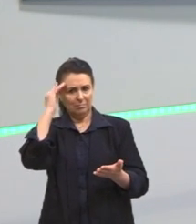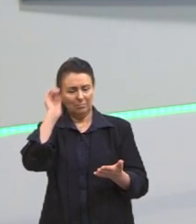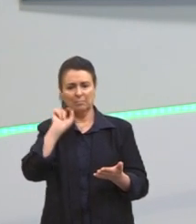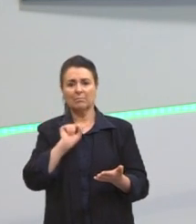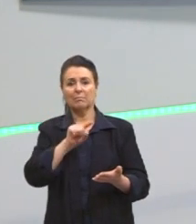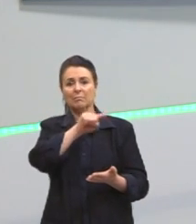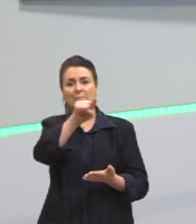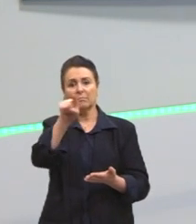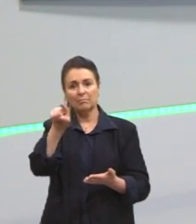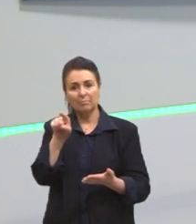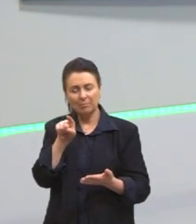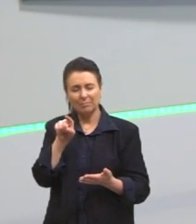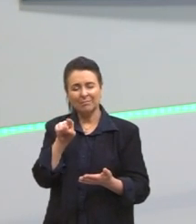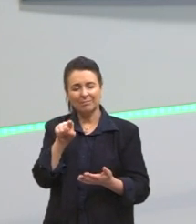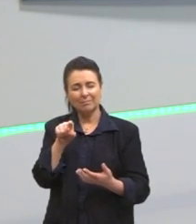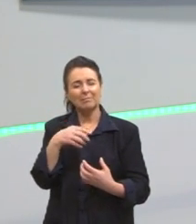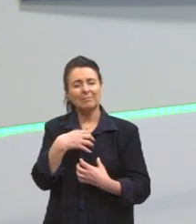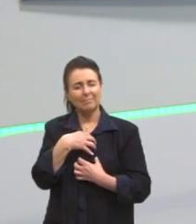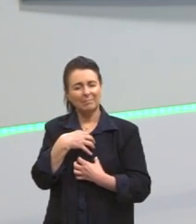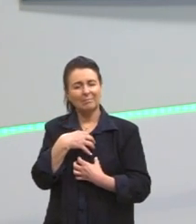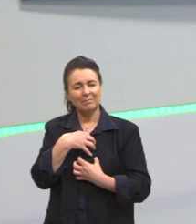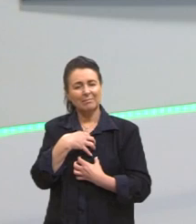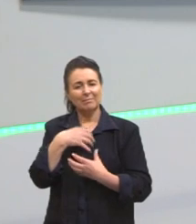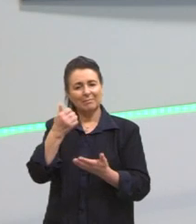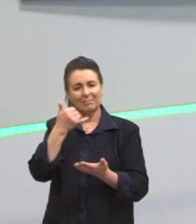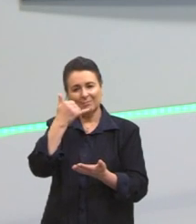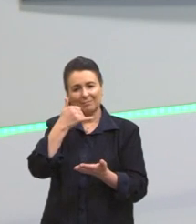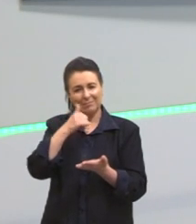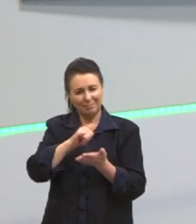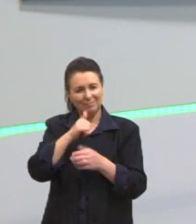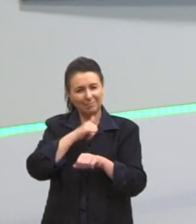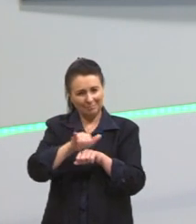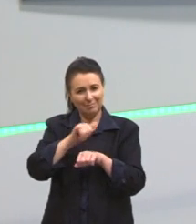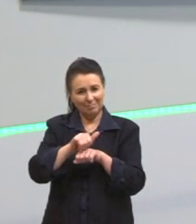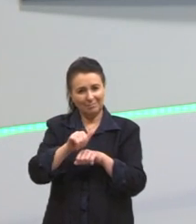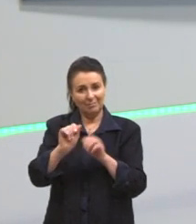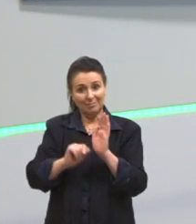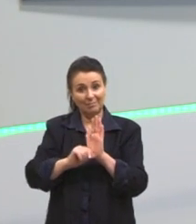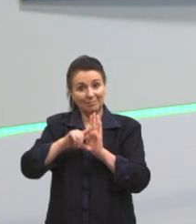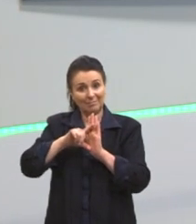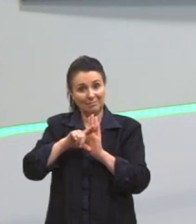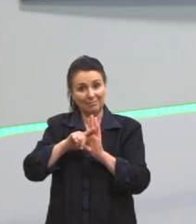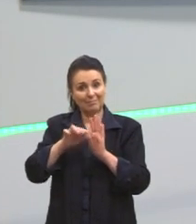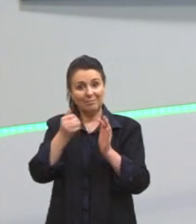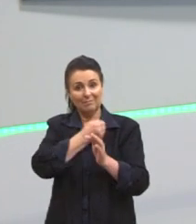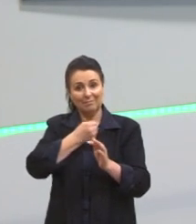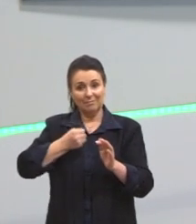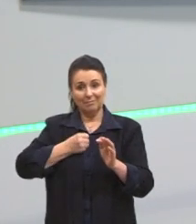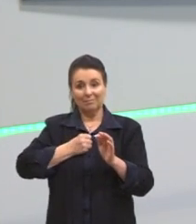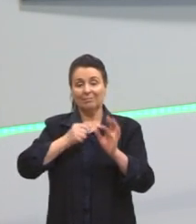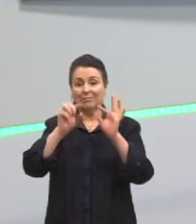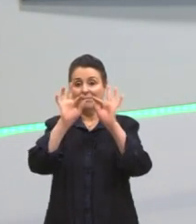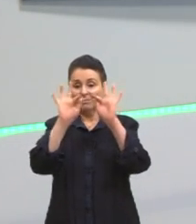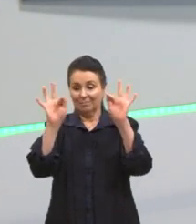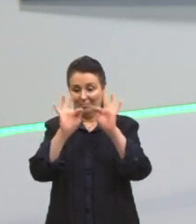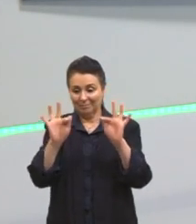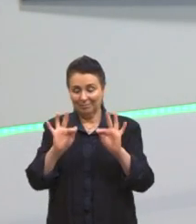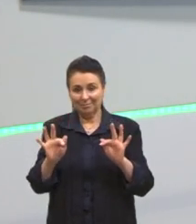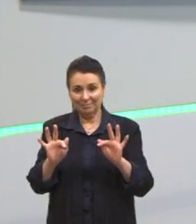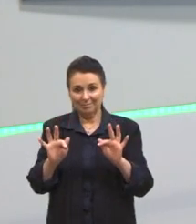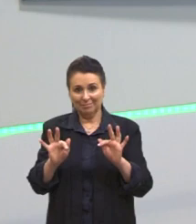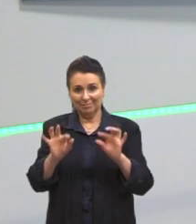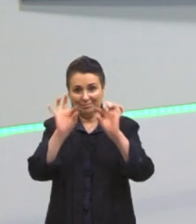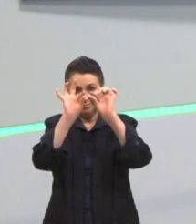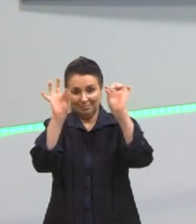tu está procurando um meio de aumentar o número de linhas para que o teu texto não fique pequeno demais. Então, a gente evita